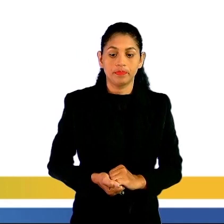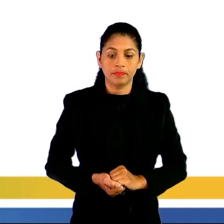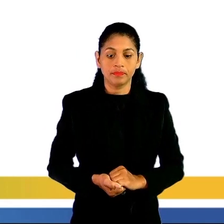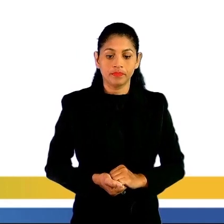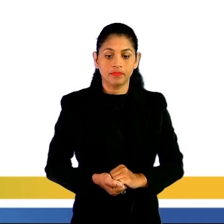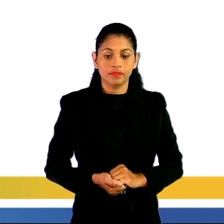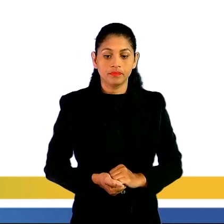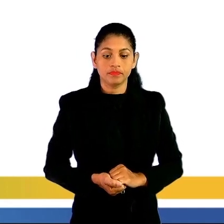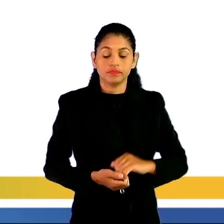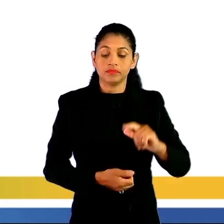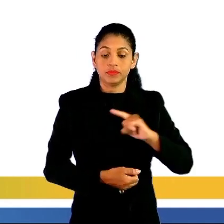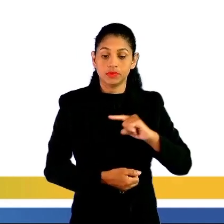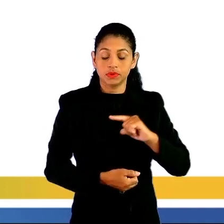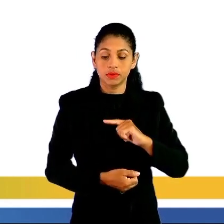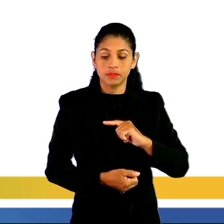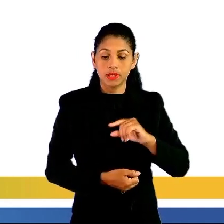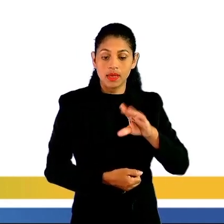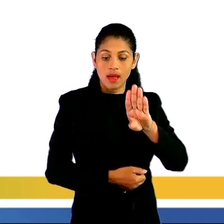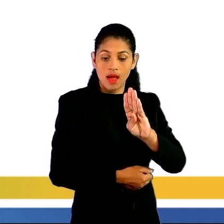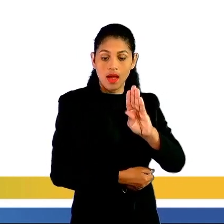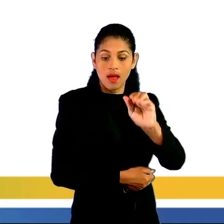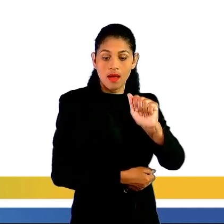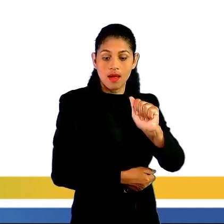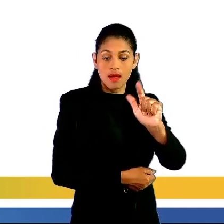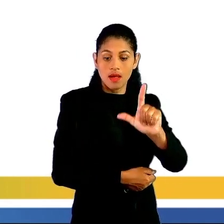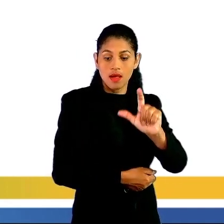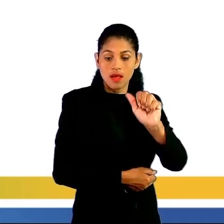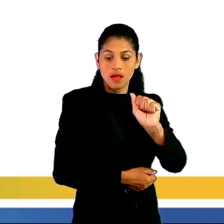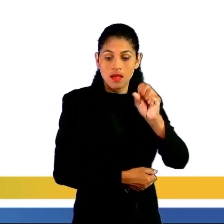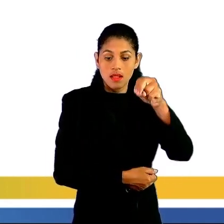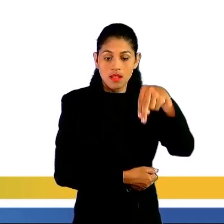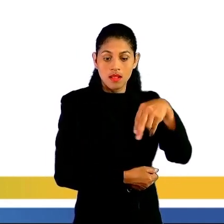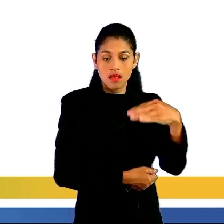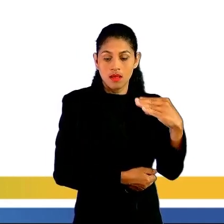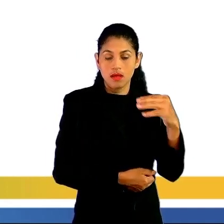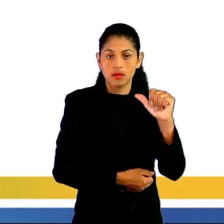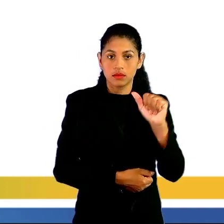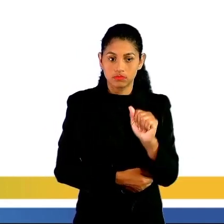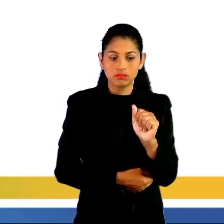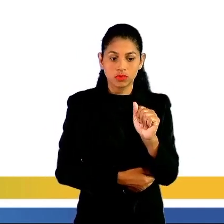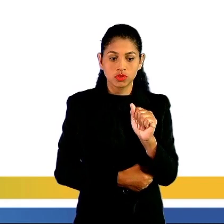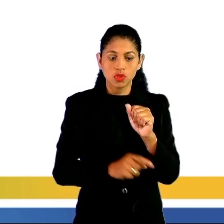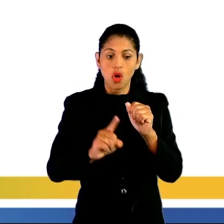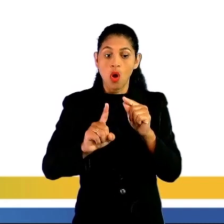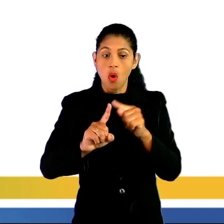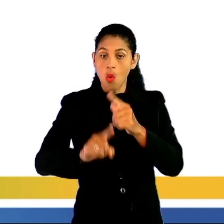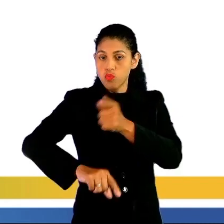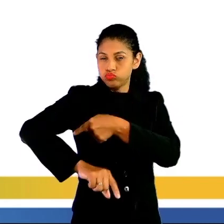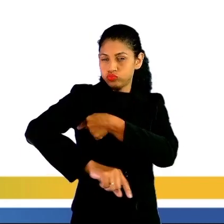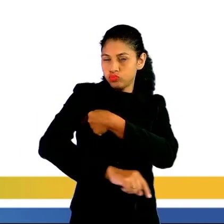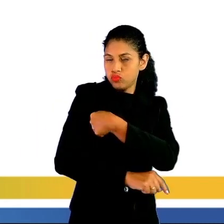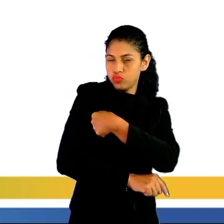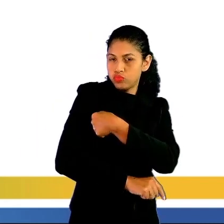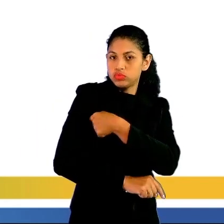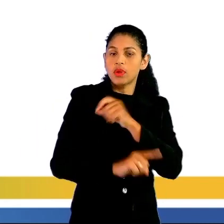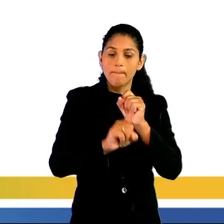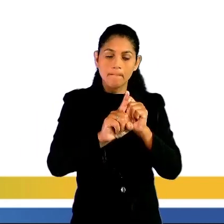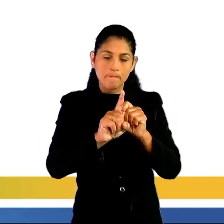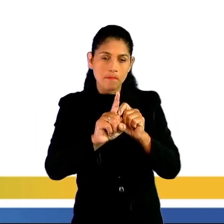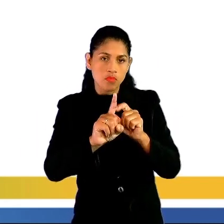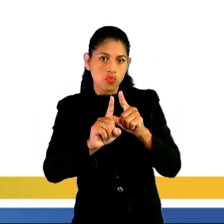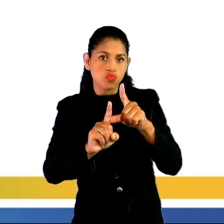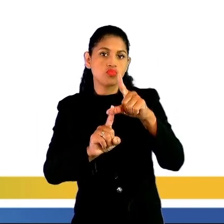nós temos também uma balança, que nós podemos ver. Medida também de temperatura em Celsius e